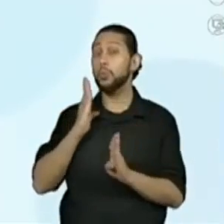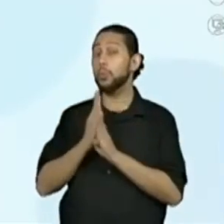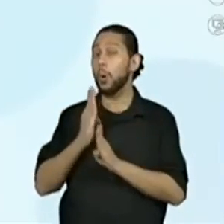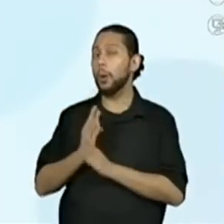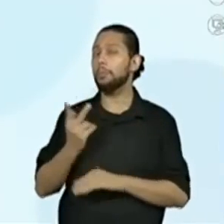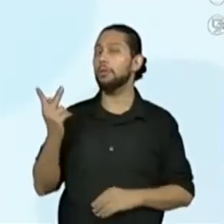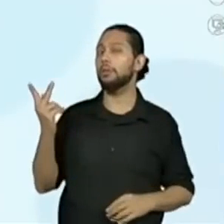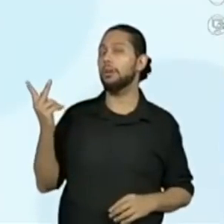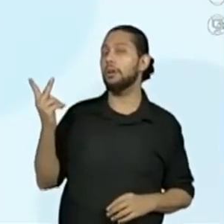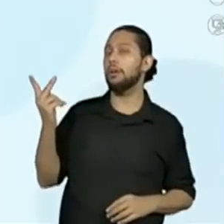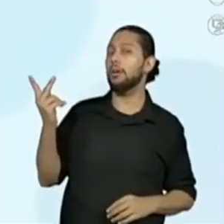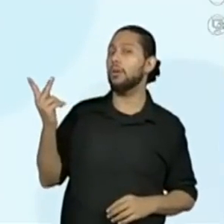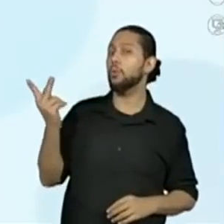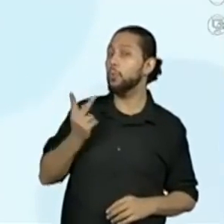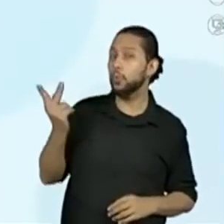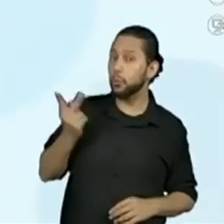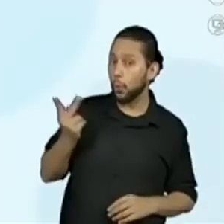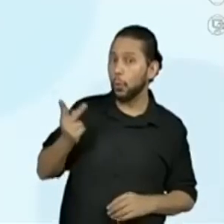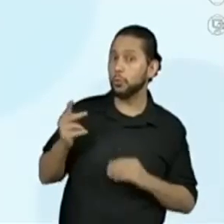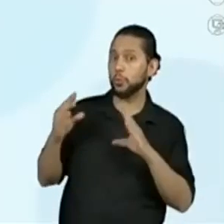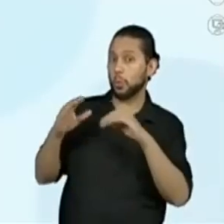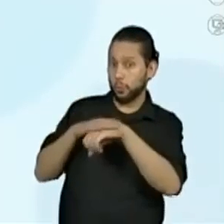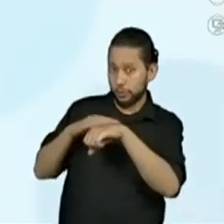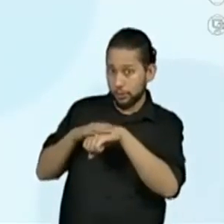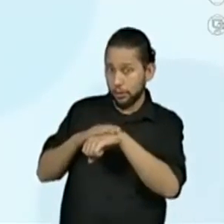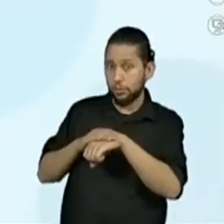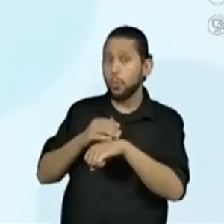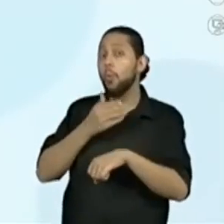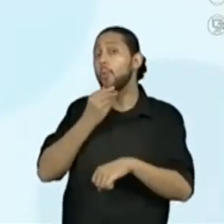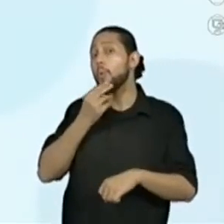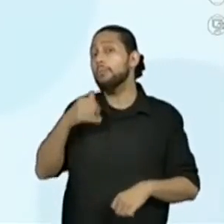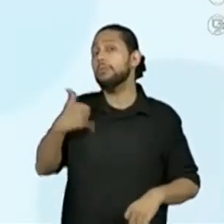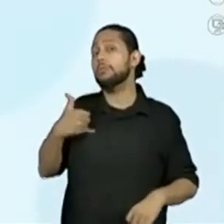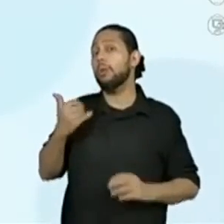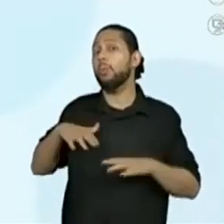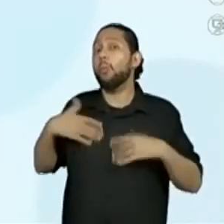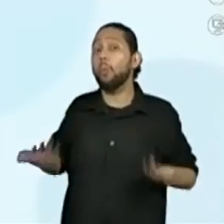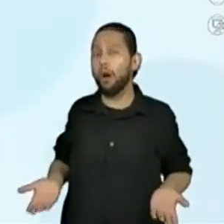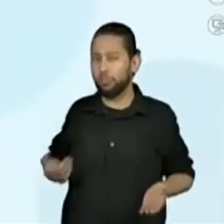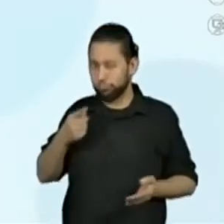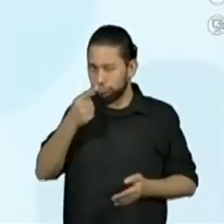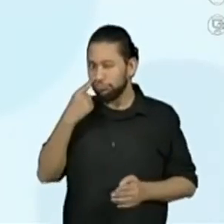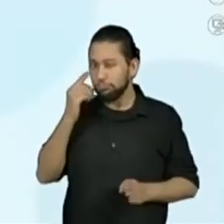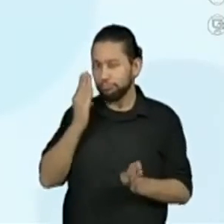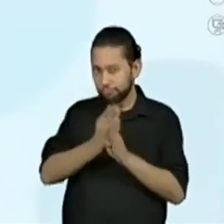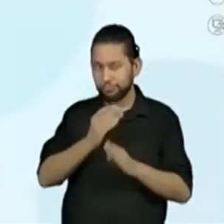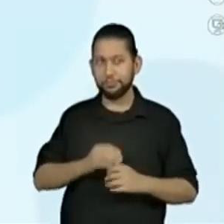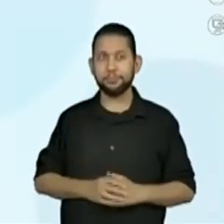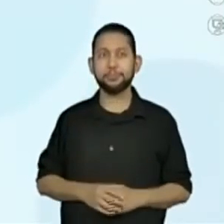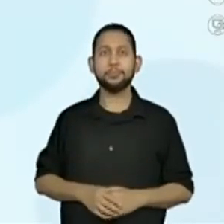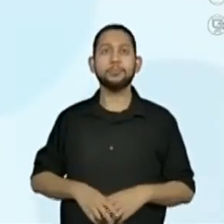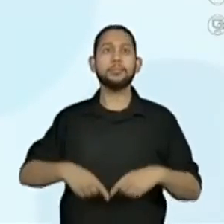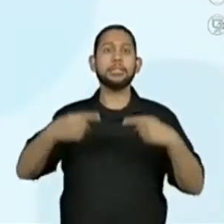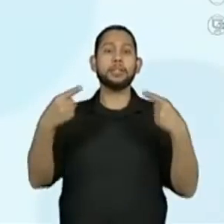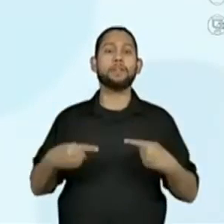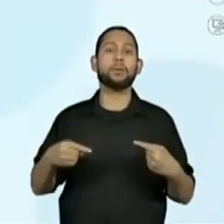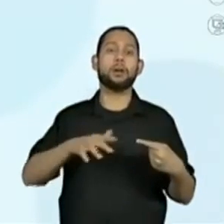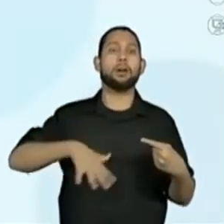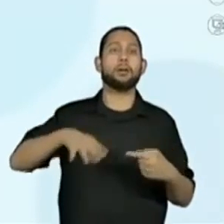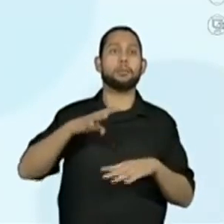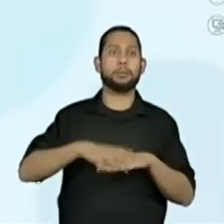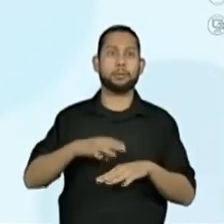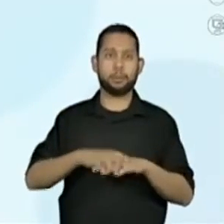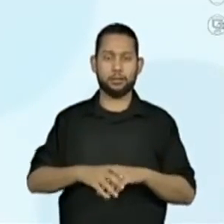de Gabriel. Vamos então ler aí? Desafios matemáticos.